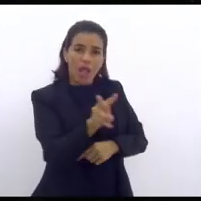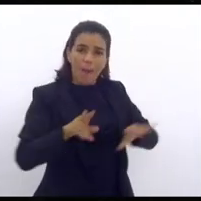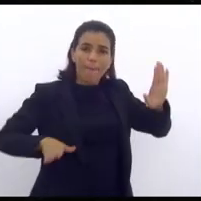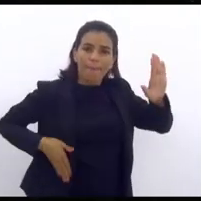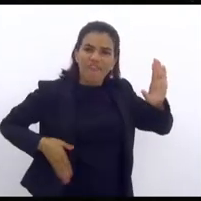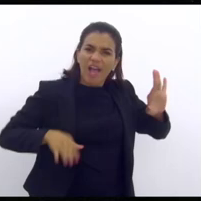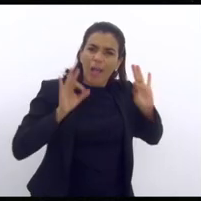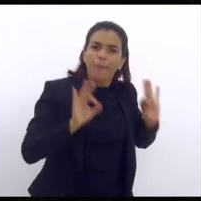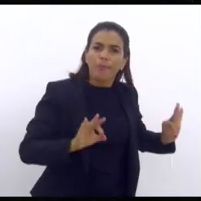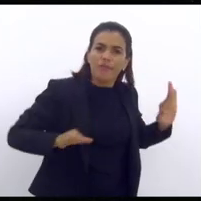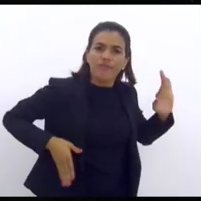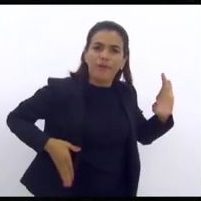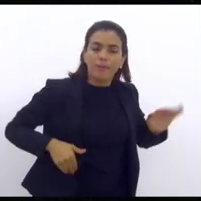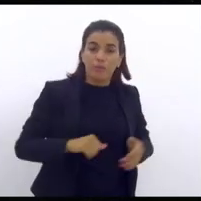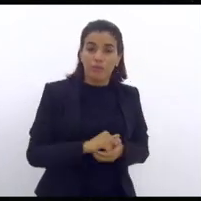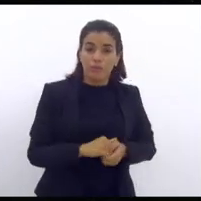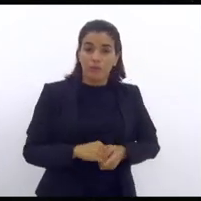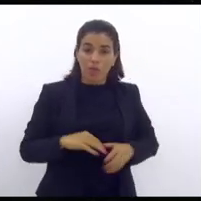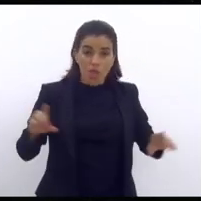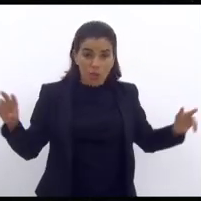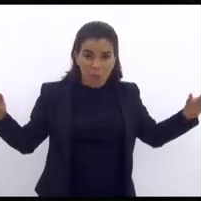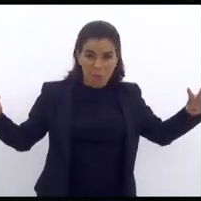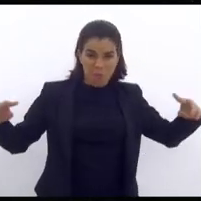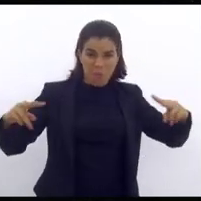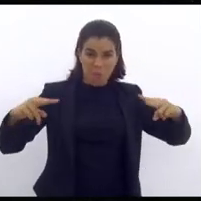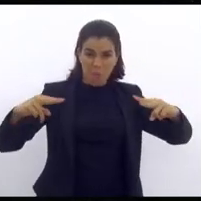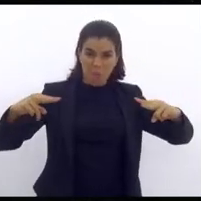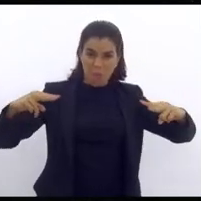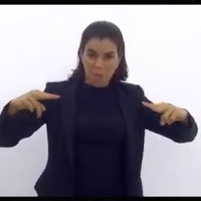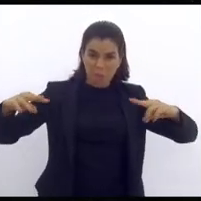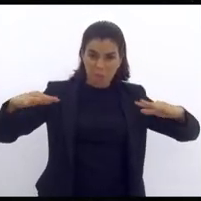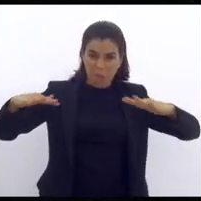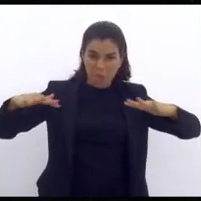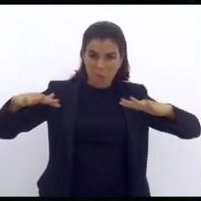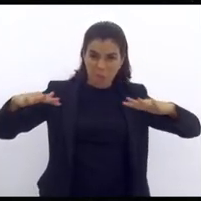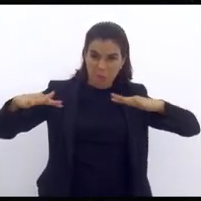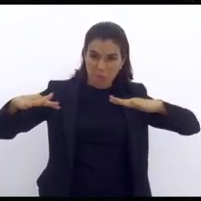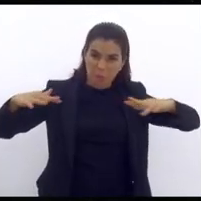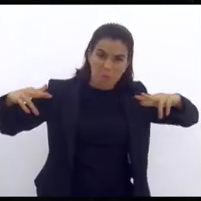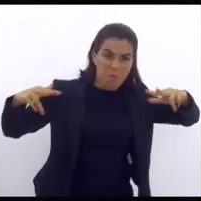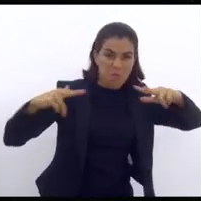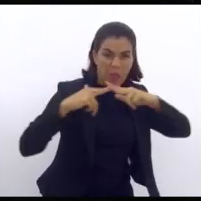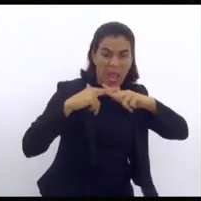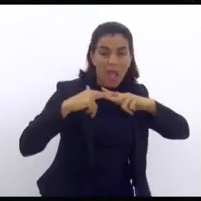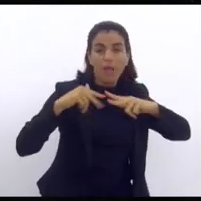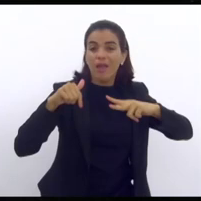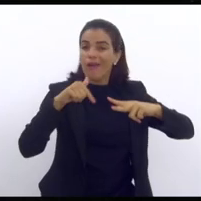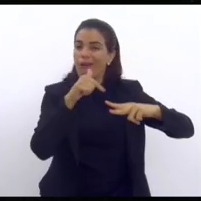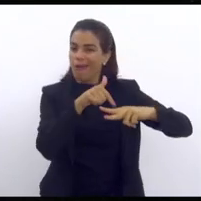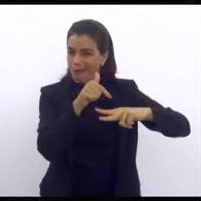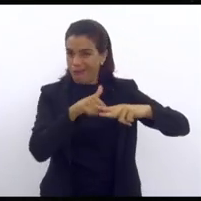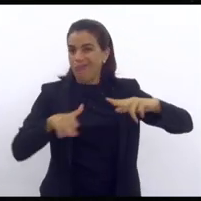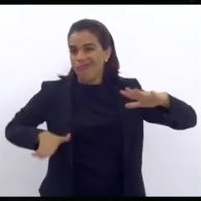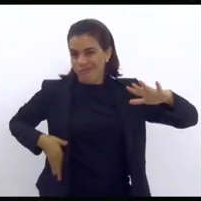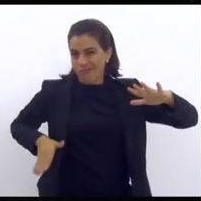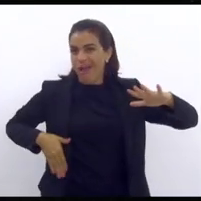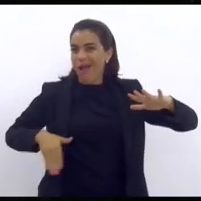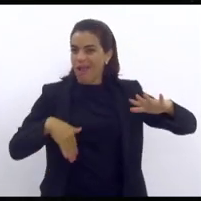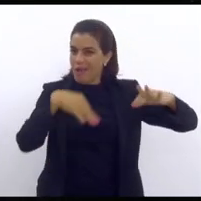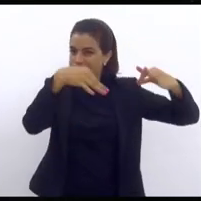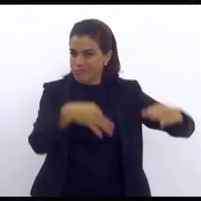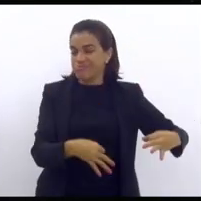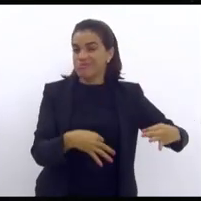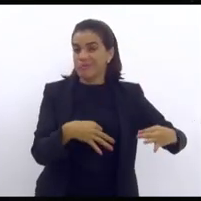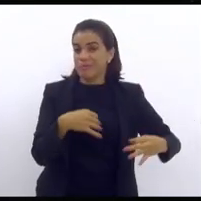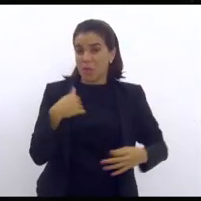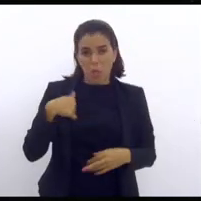o bando. Se encontrar o bando e for para o mano a mano, eu garanto para você, meu anjo, que o vagabundo, ele vai ter o que merece. E